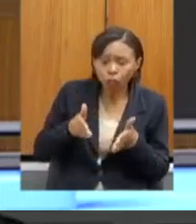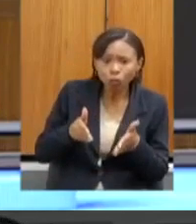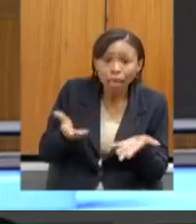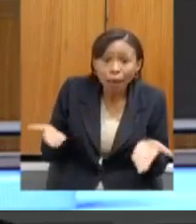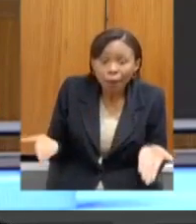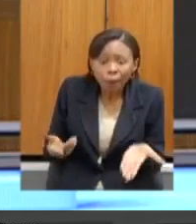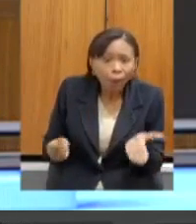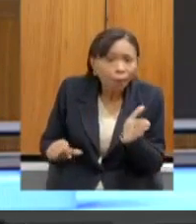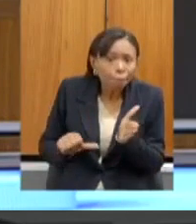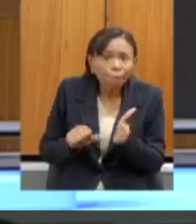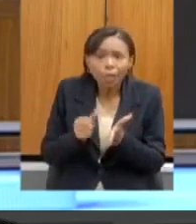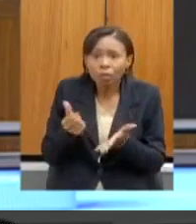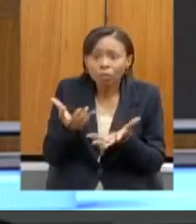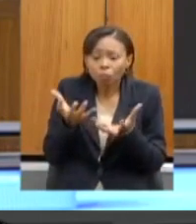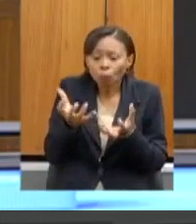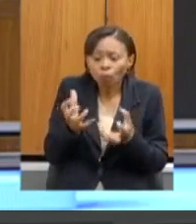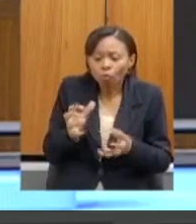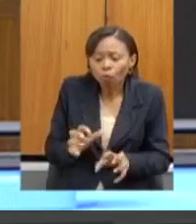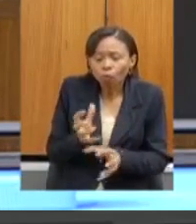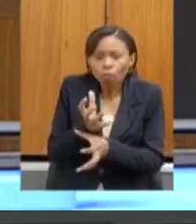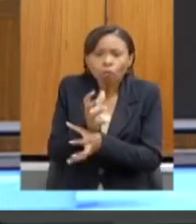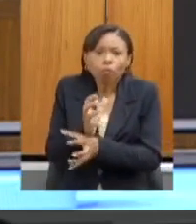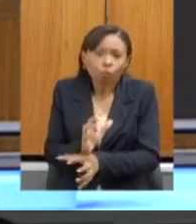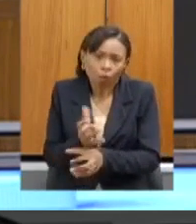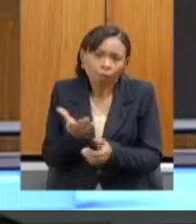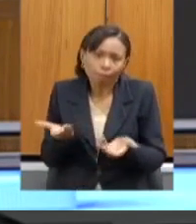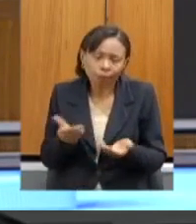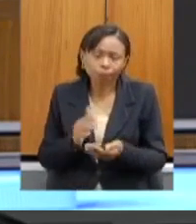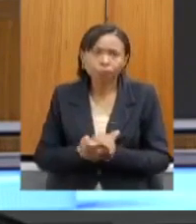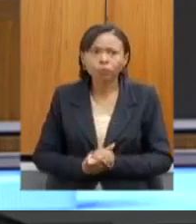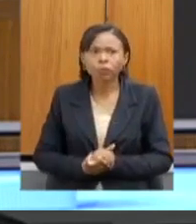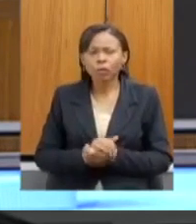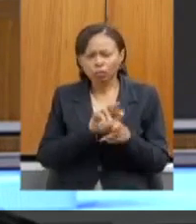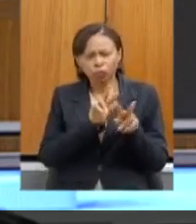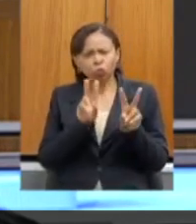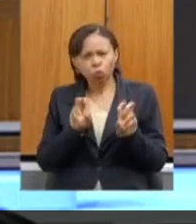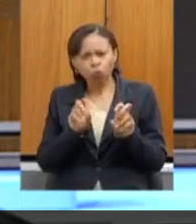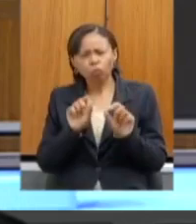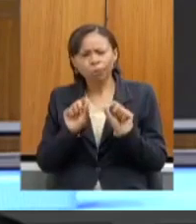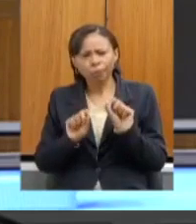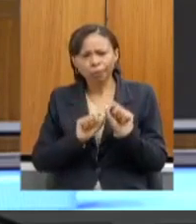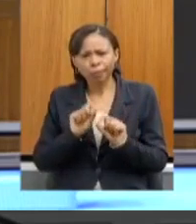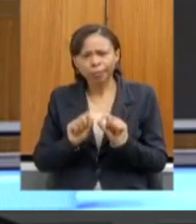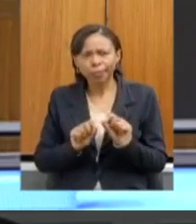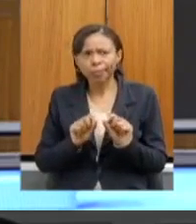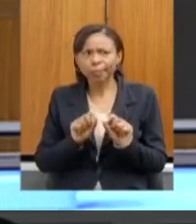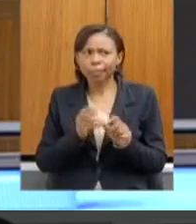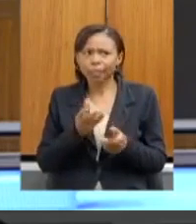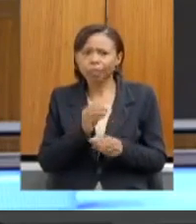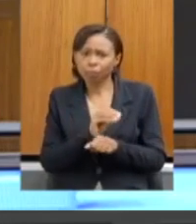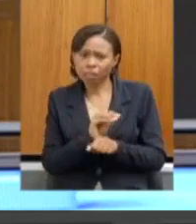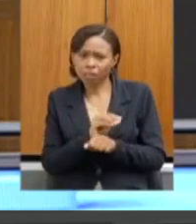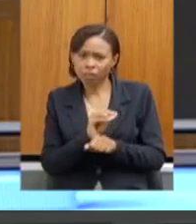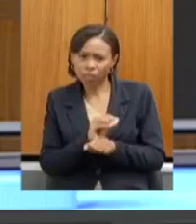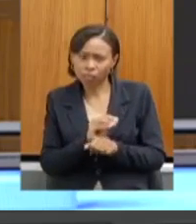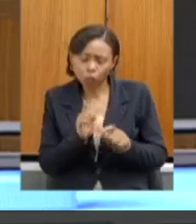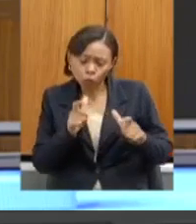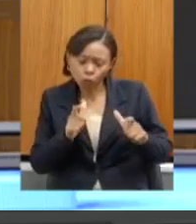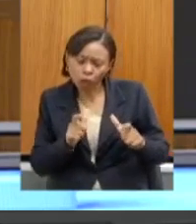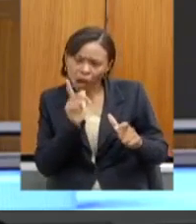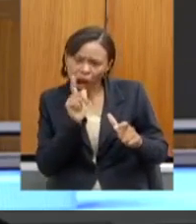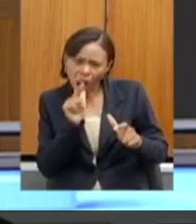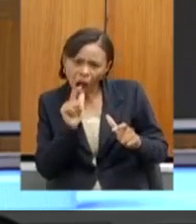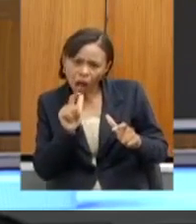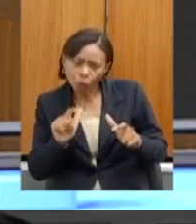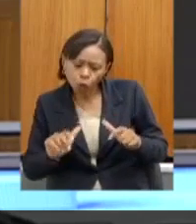intermitentes. Em relação à preservação de nascentes, eu vou falar um pouco sobre o futuro, mas